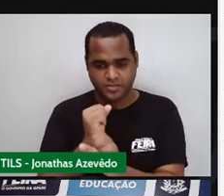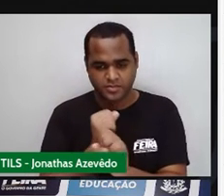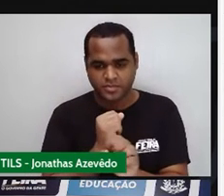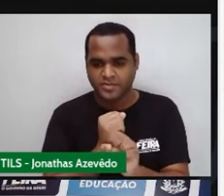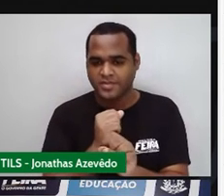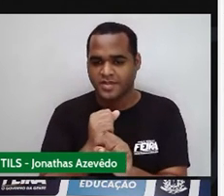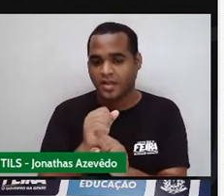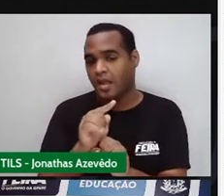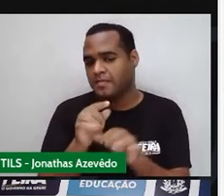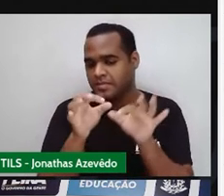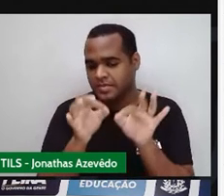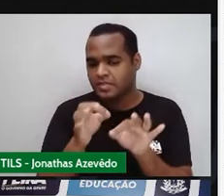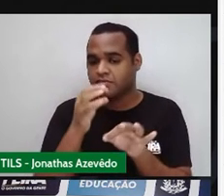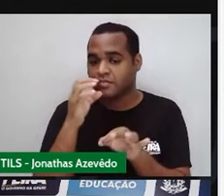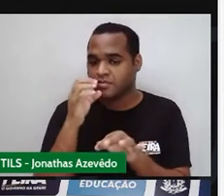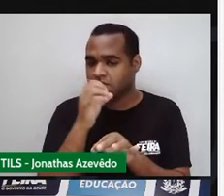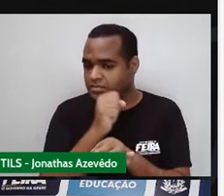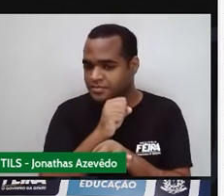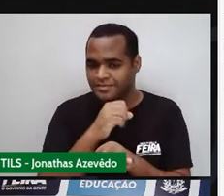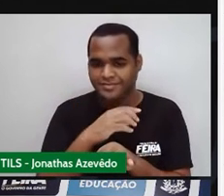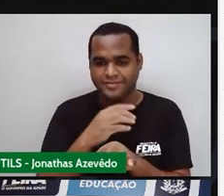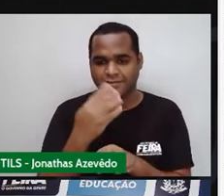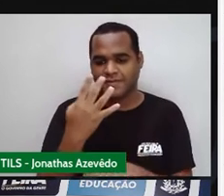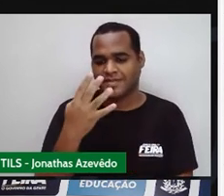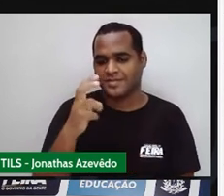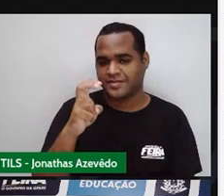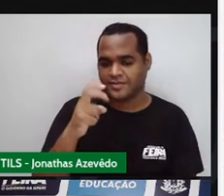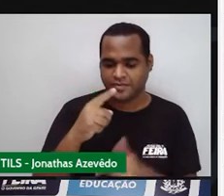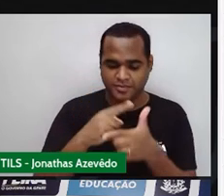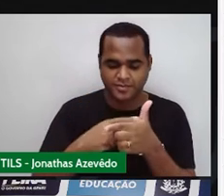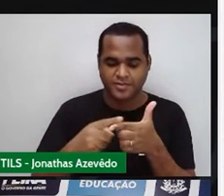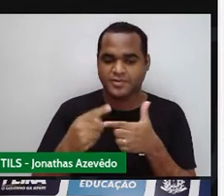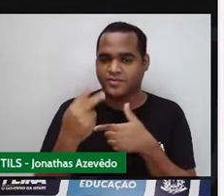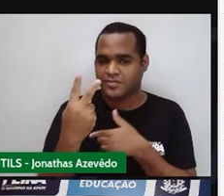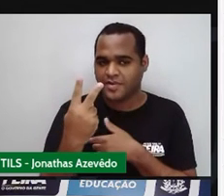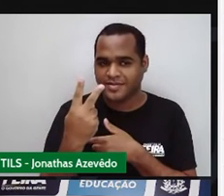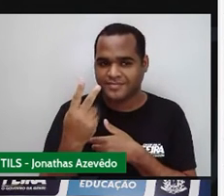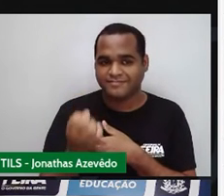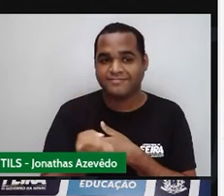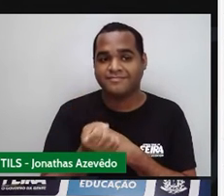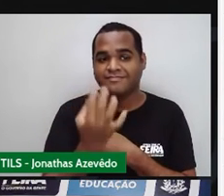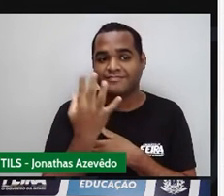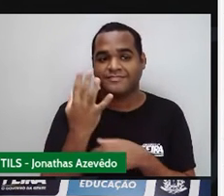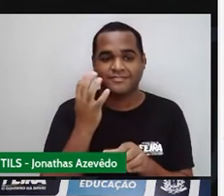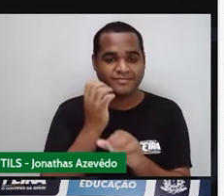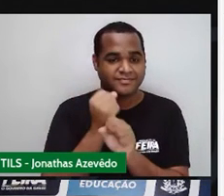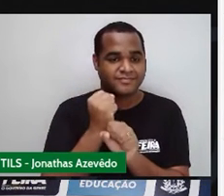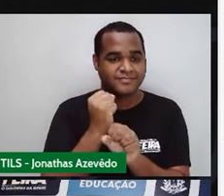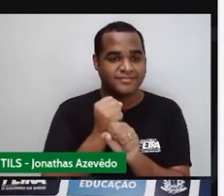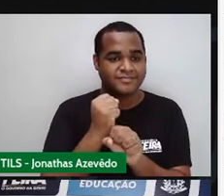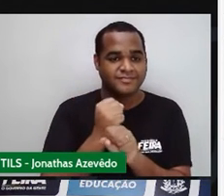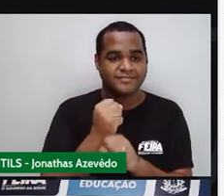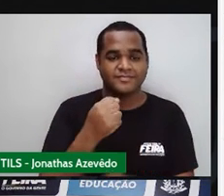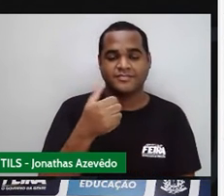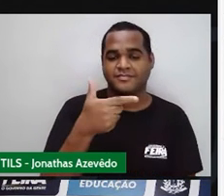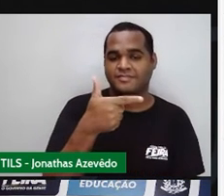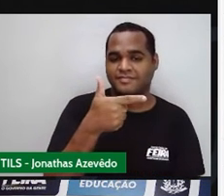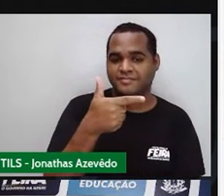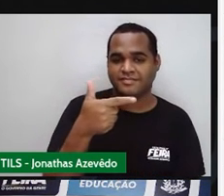Só para ser um pouquinho mais rápido, 45 dividido por 2 vai dar essa medida aqui, 22